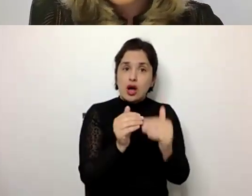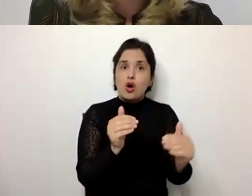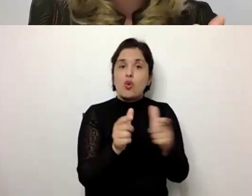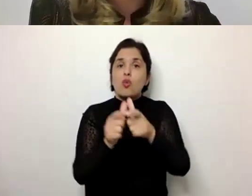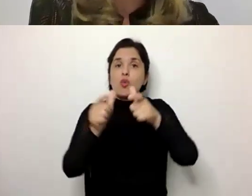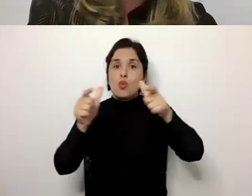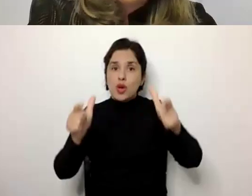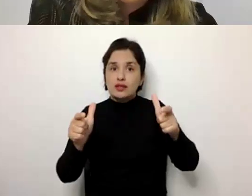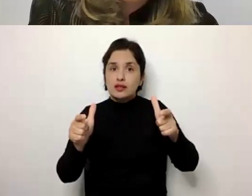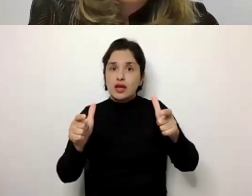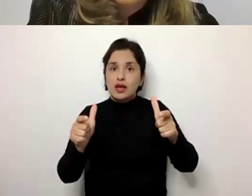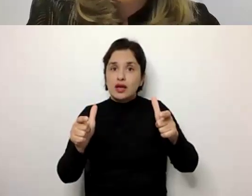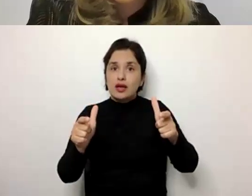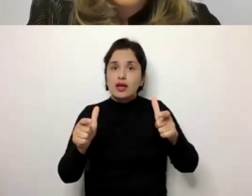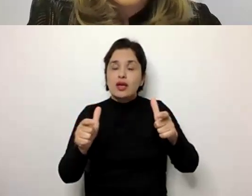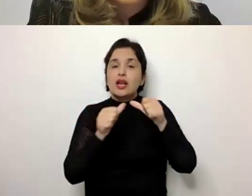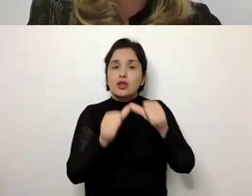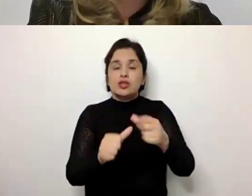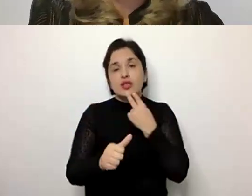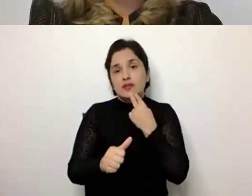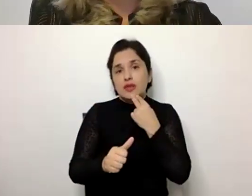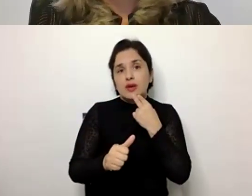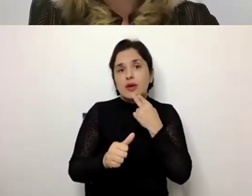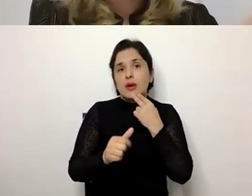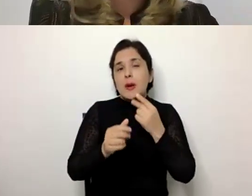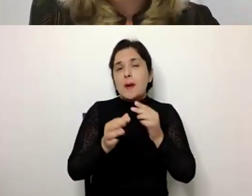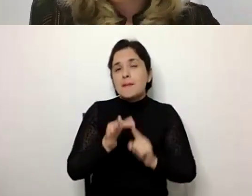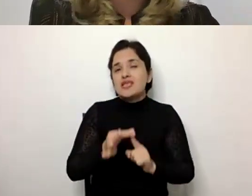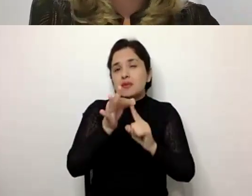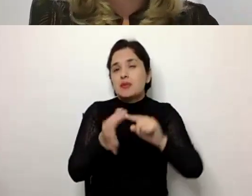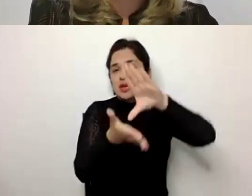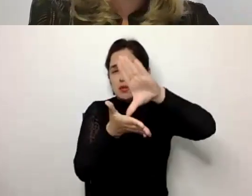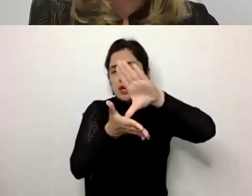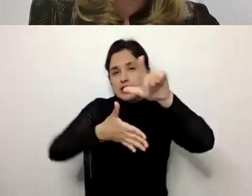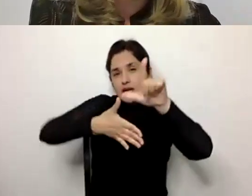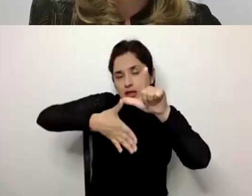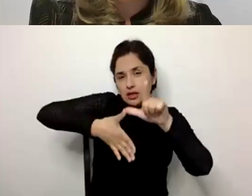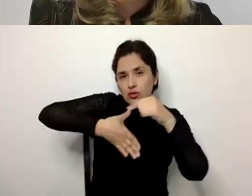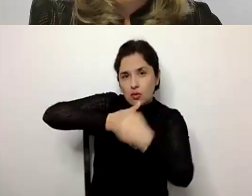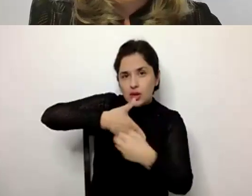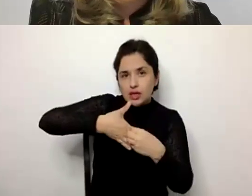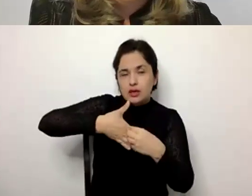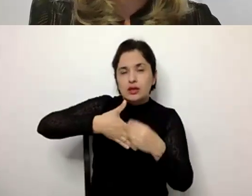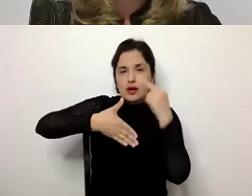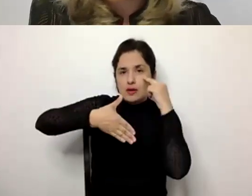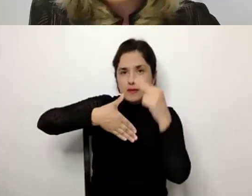relevante, principalmente se tratando dos países latino-americanos, que nós temos uma